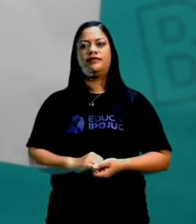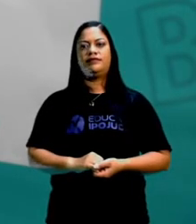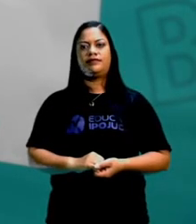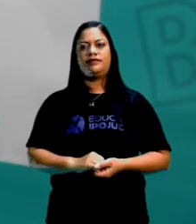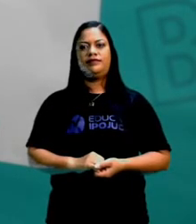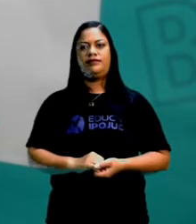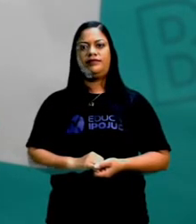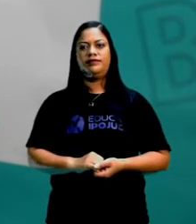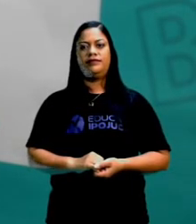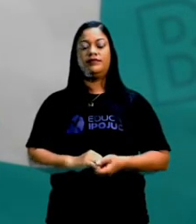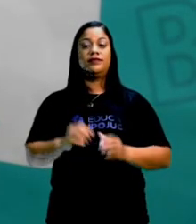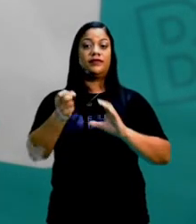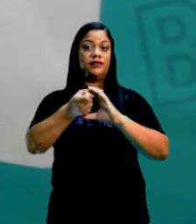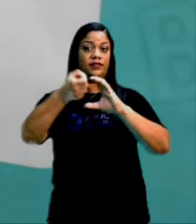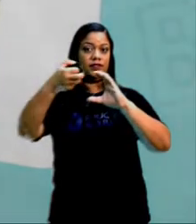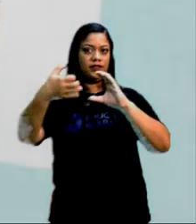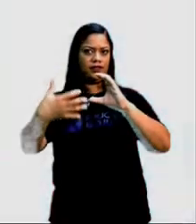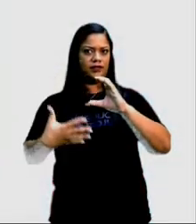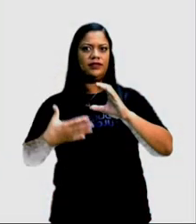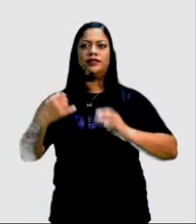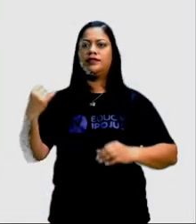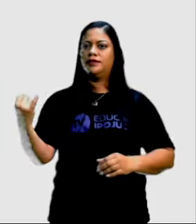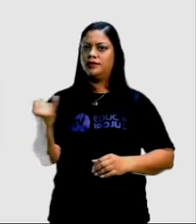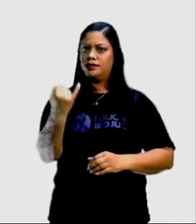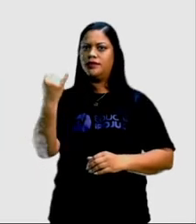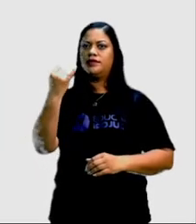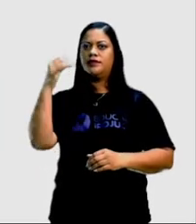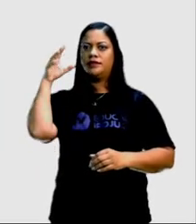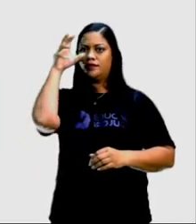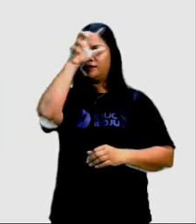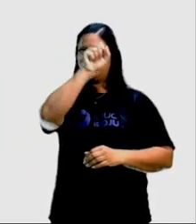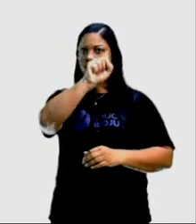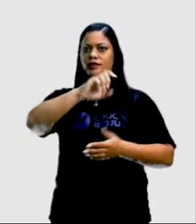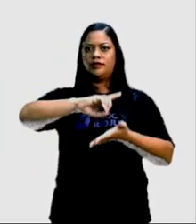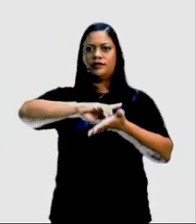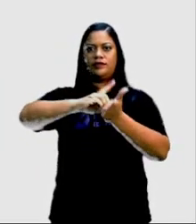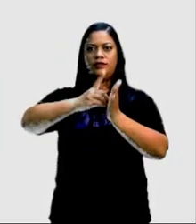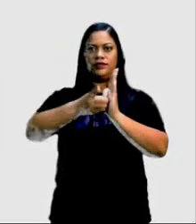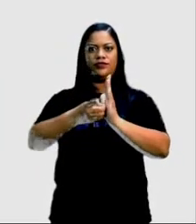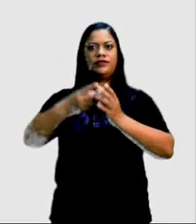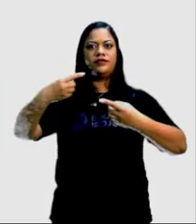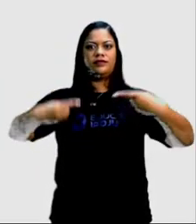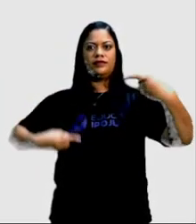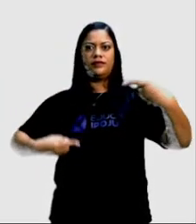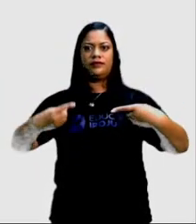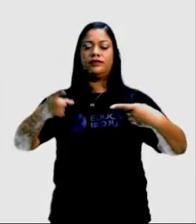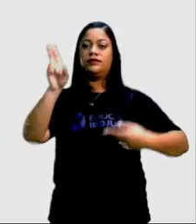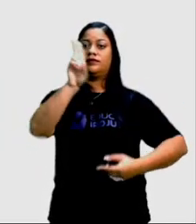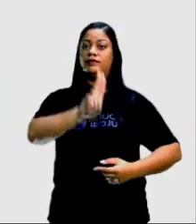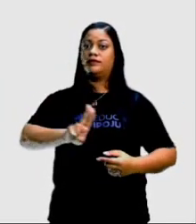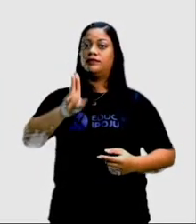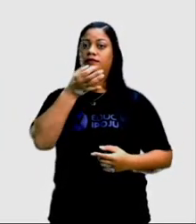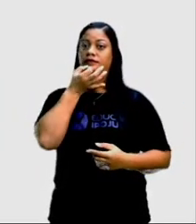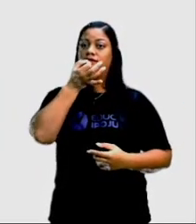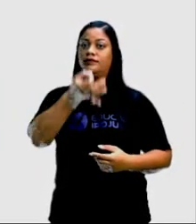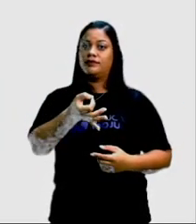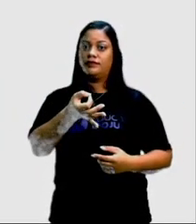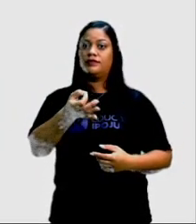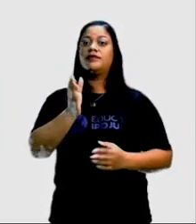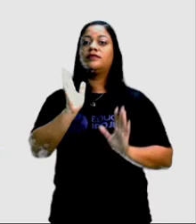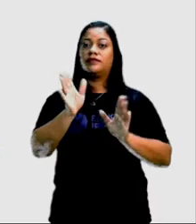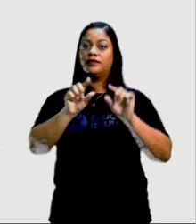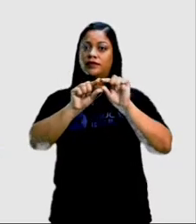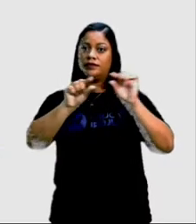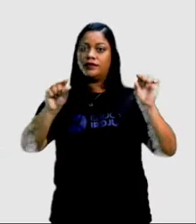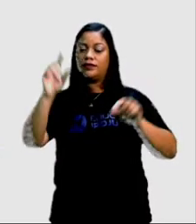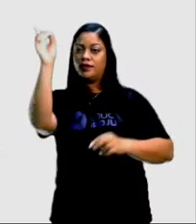Uma das características mais importantes para compreender o gênero debate é o uso de argumentos. Eu até grifei